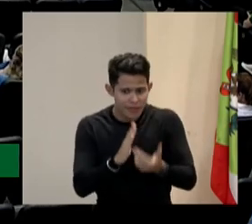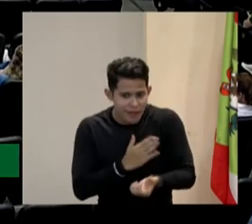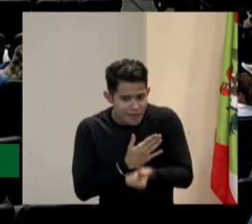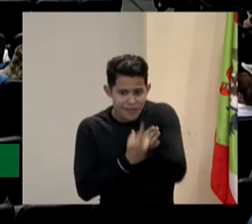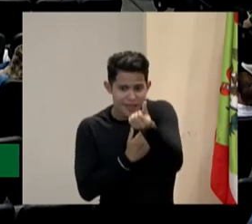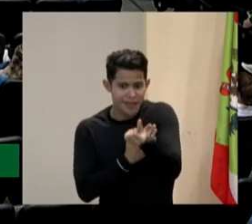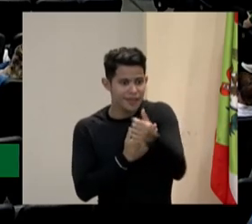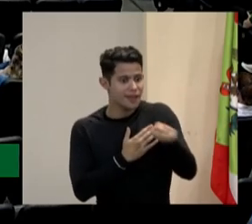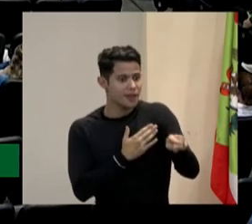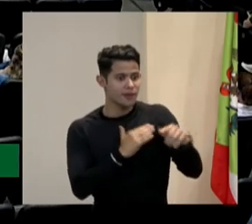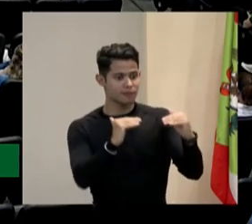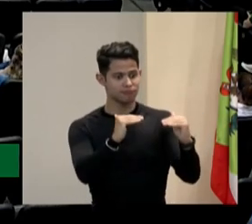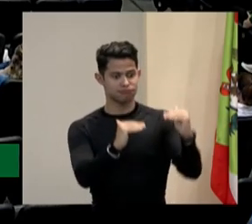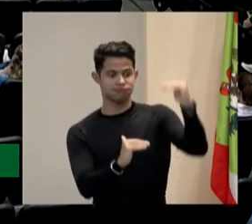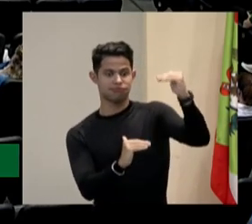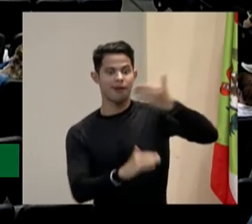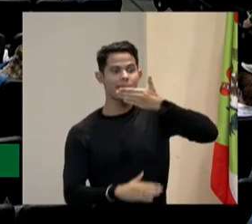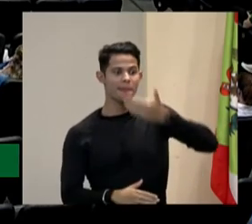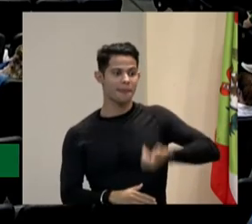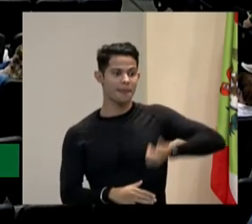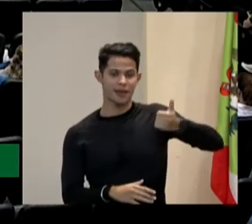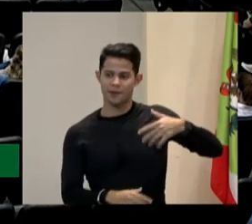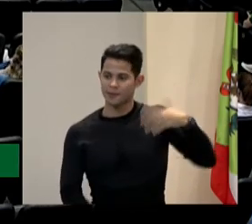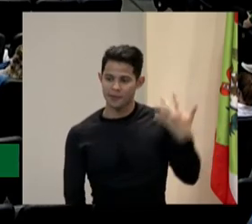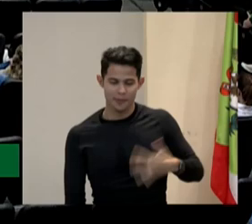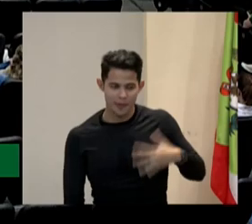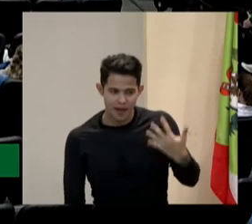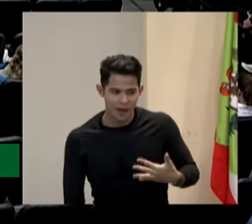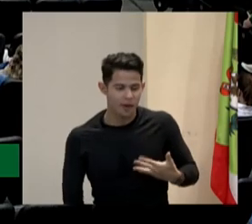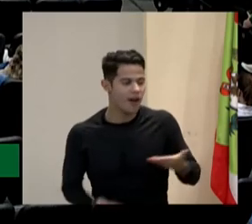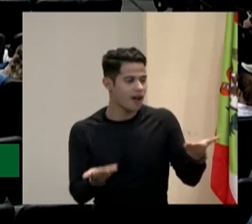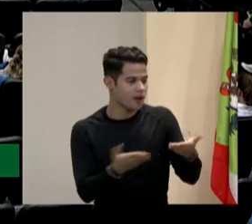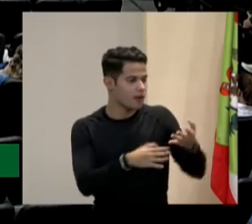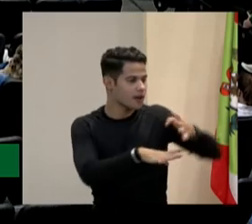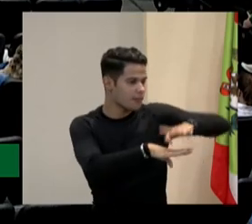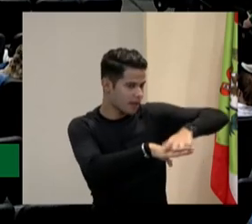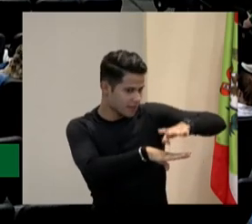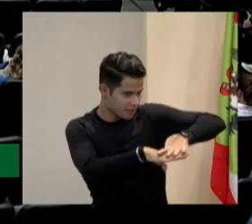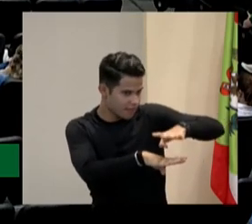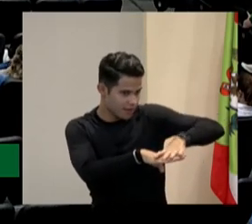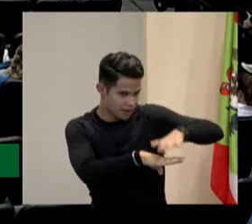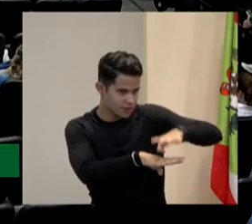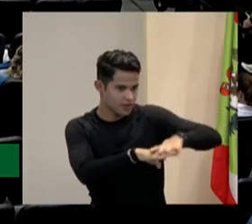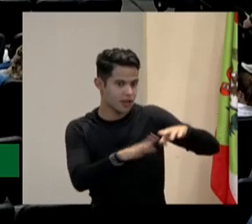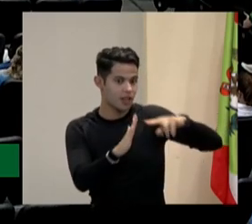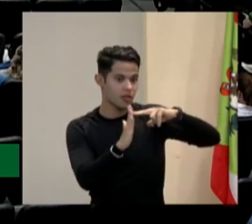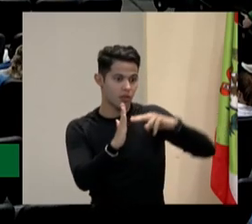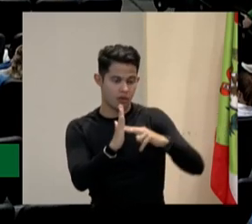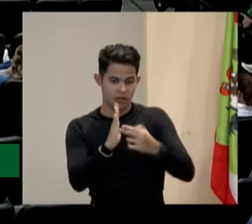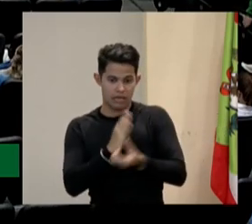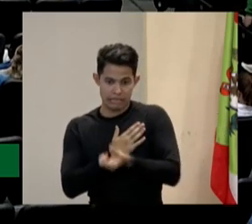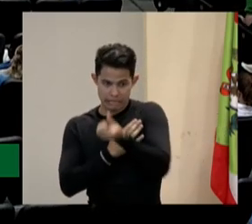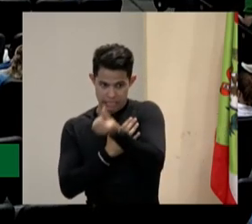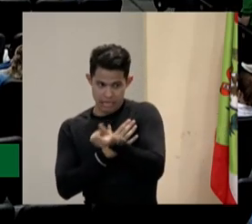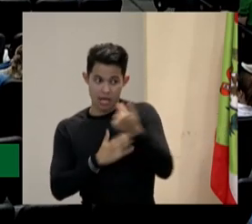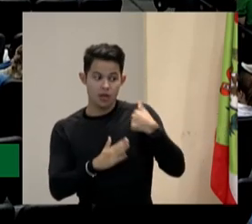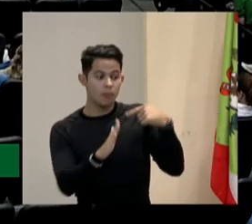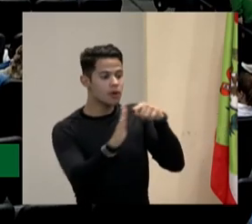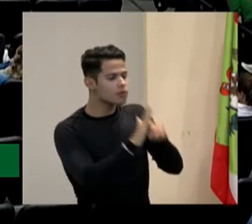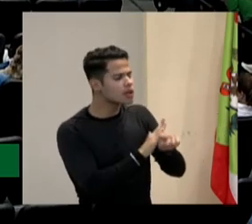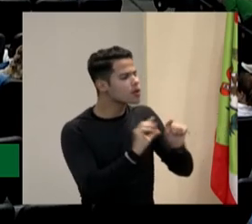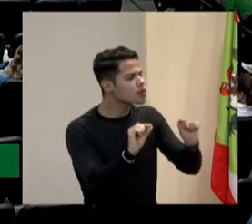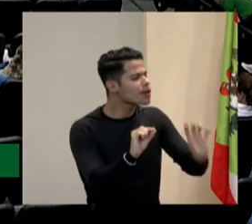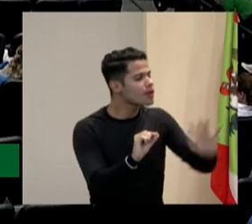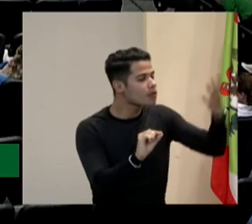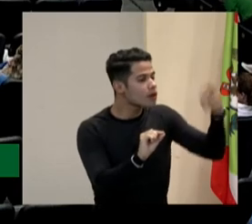E você está, né? E ao ponto de agora, em matemática, ele tirar 6, e quando eu fui perguntar para ele se tinha acontecido alguma coisa,